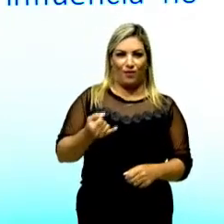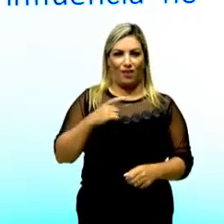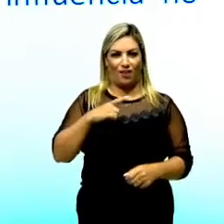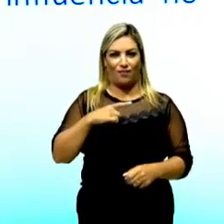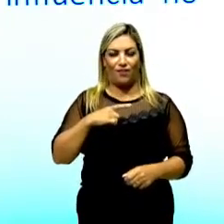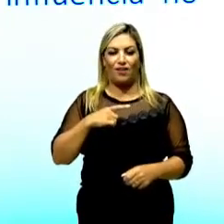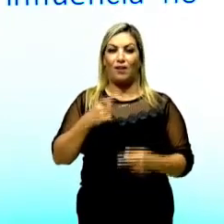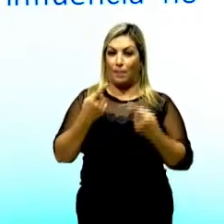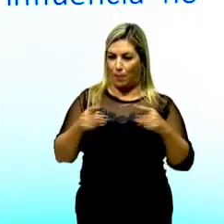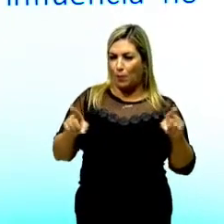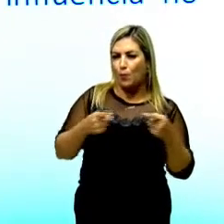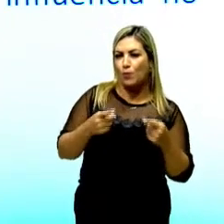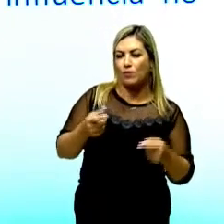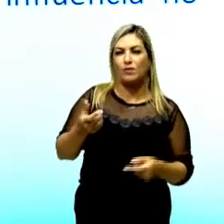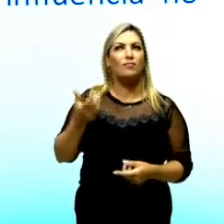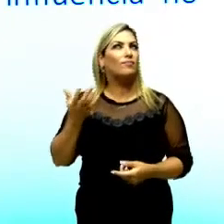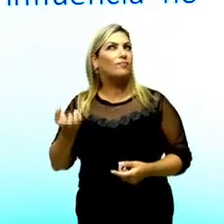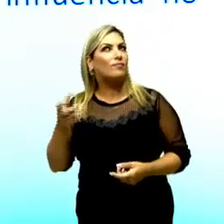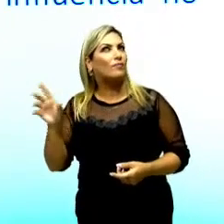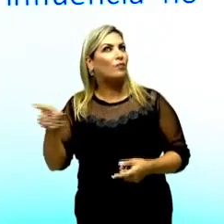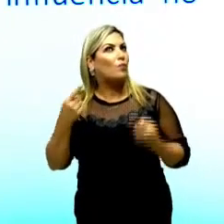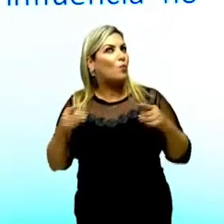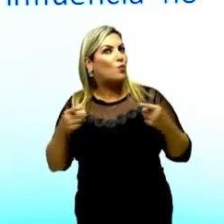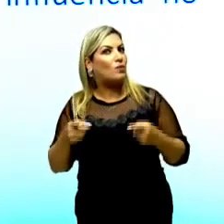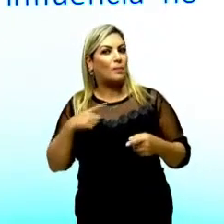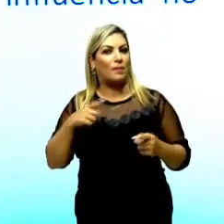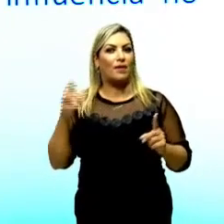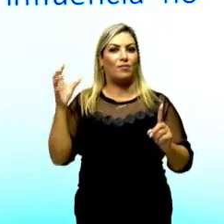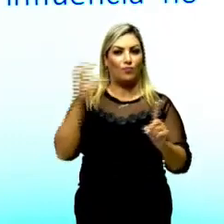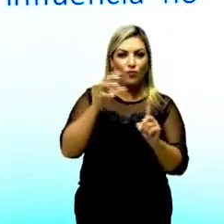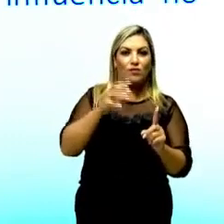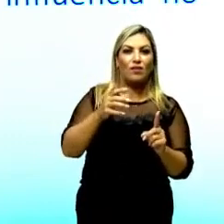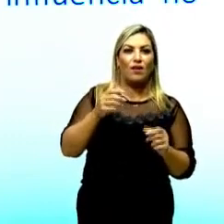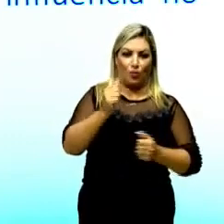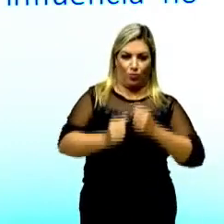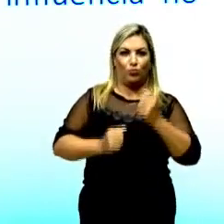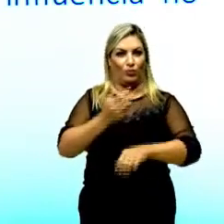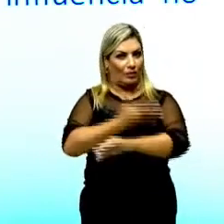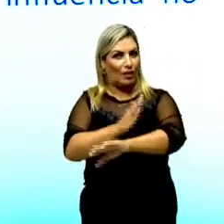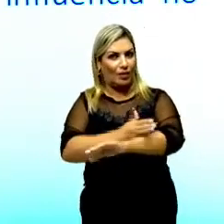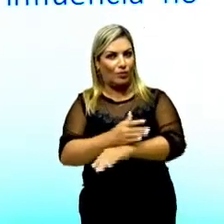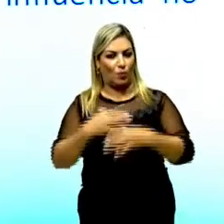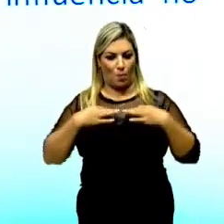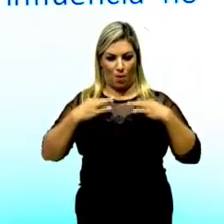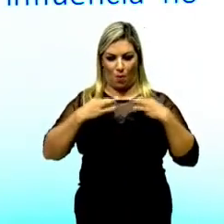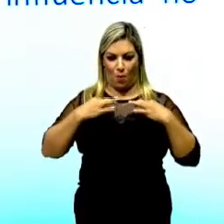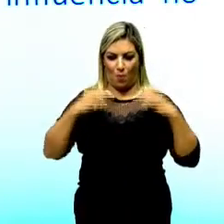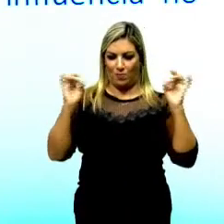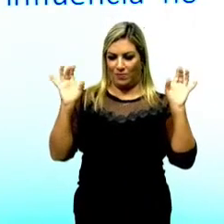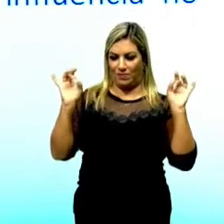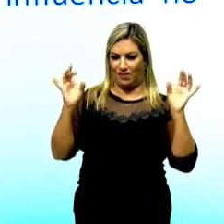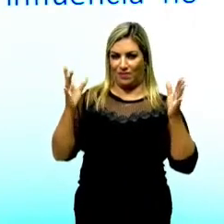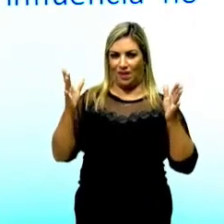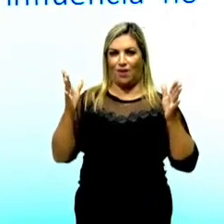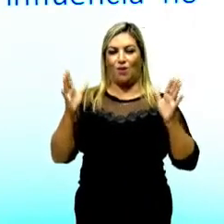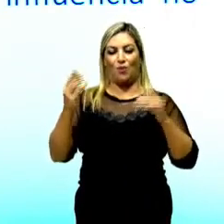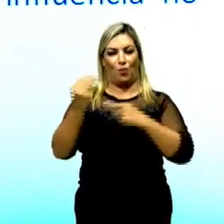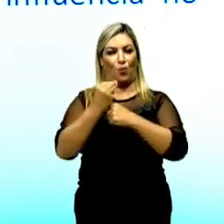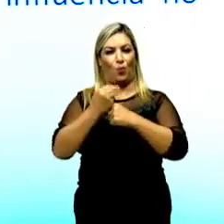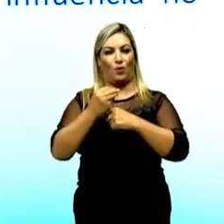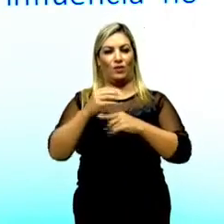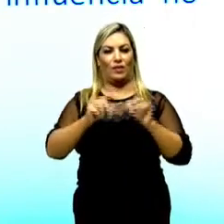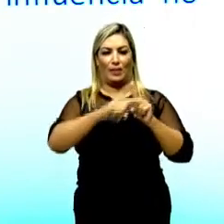dispositivos musicais para intensificar o treino. Uma roupa especial que ajuda a equilibrar a temperatura na